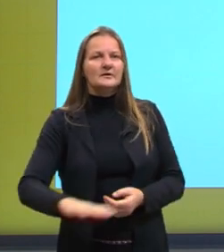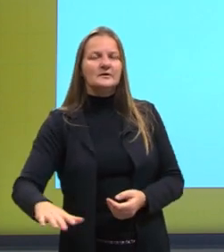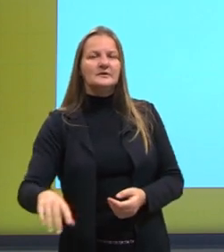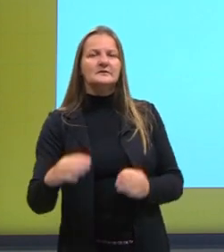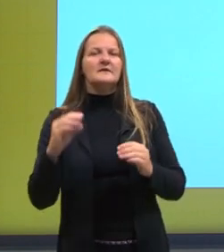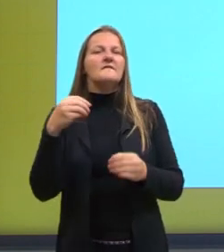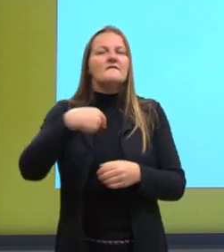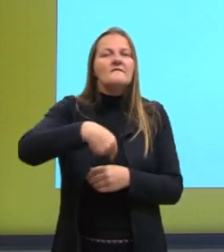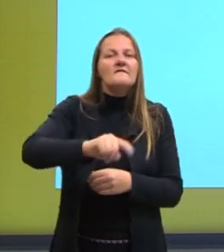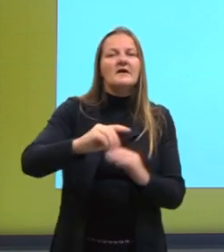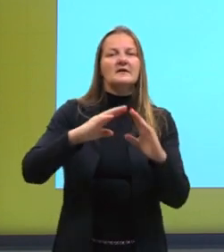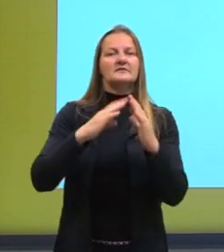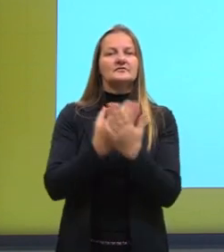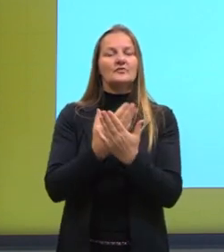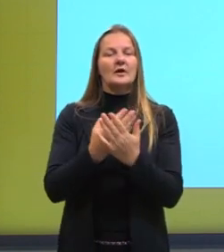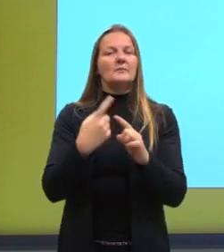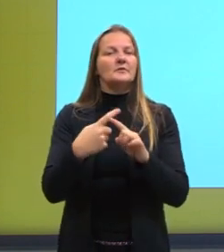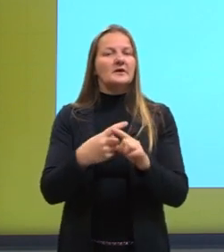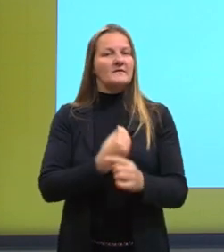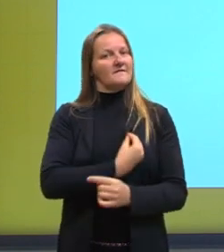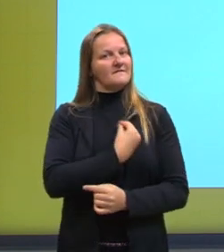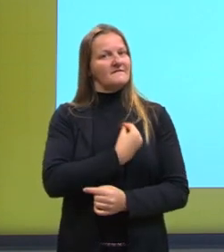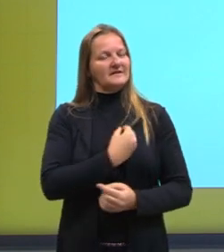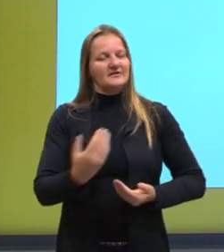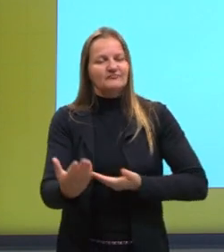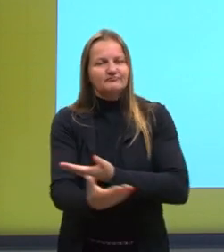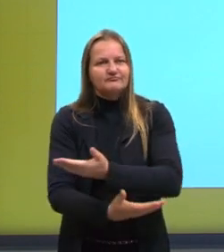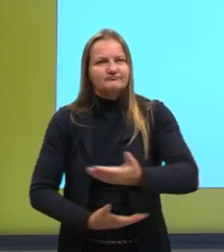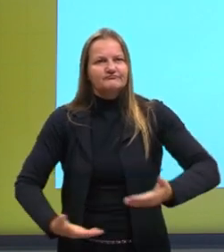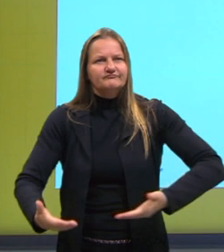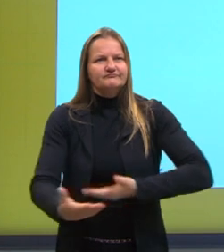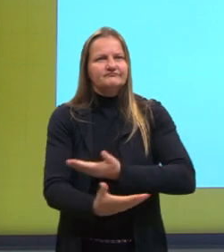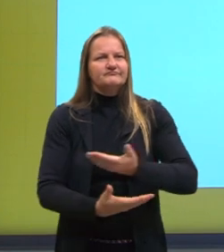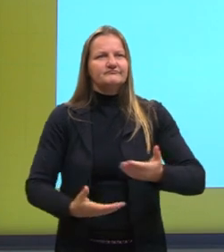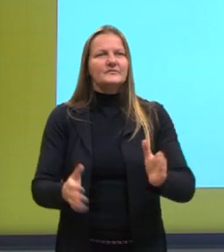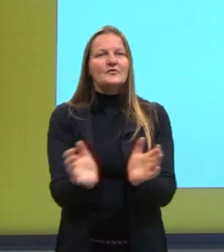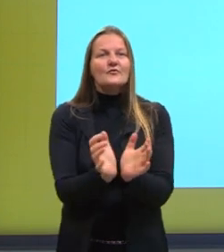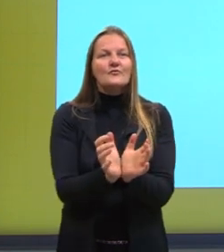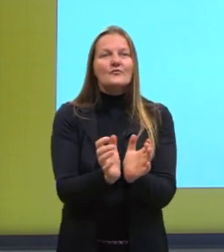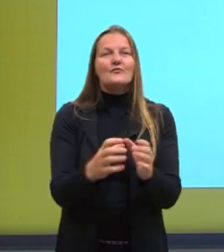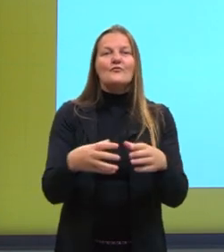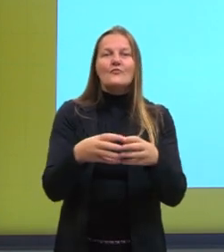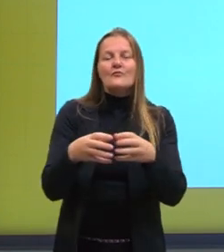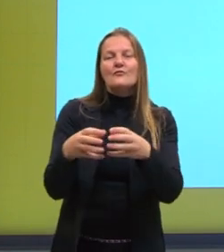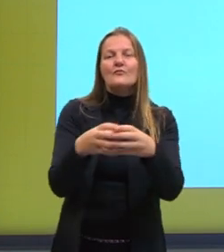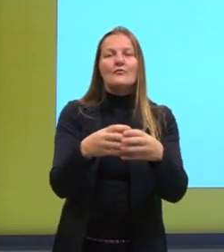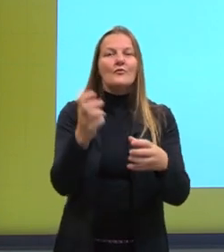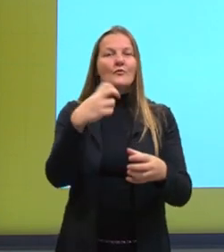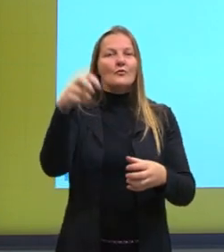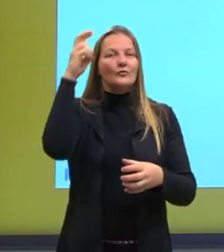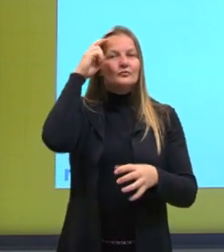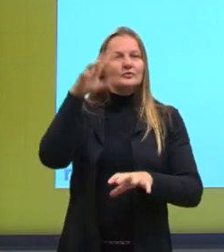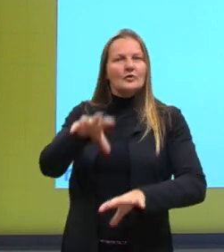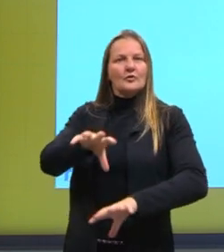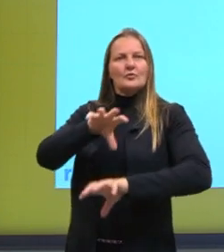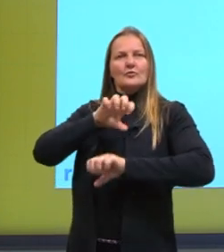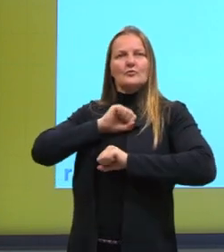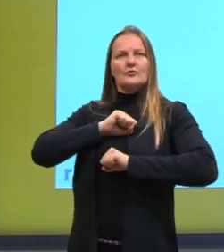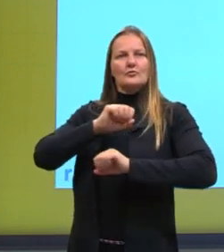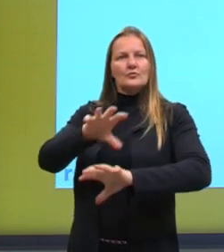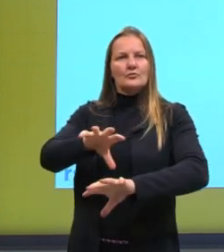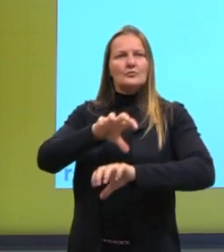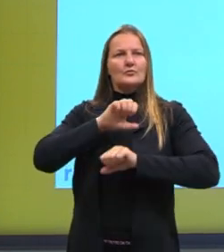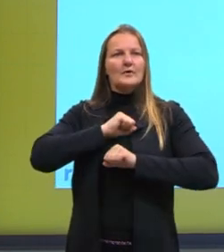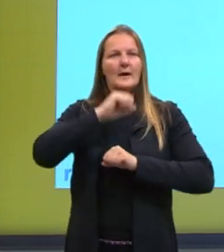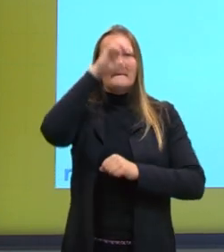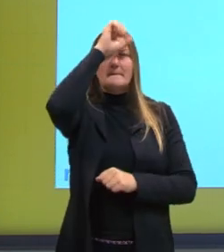escola? Ela já vai na escola se educar, adquirir essa cultura, adquirir a aprendizagem que o mundo já